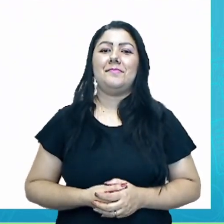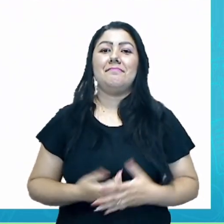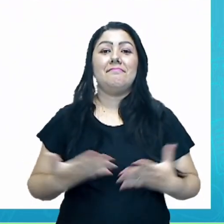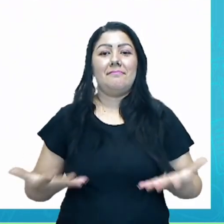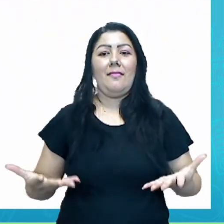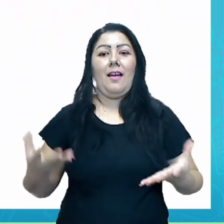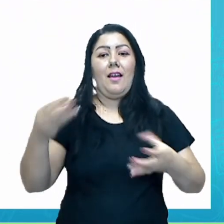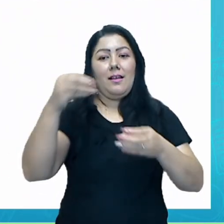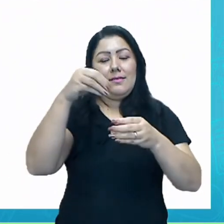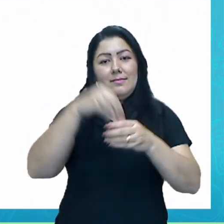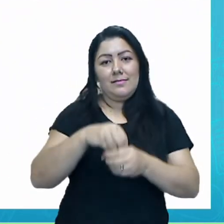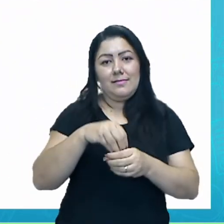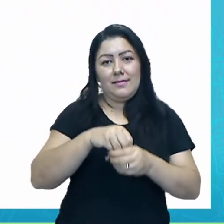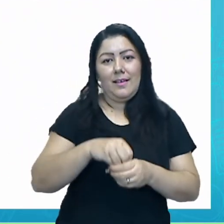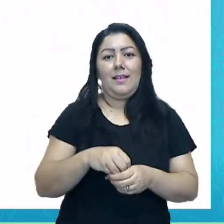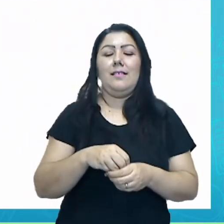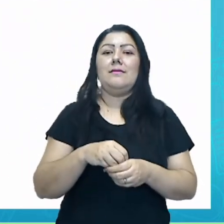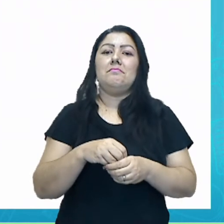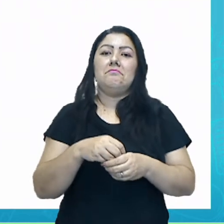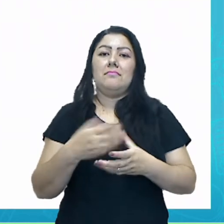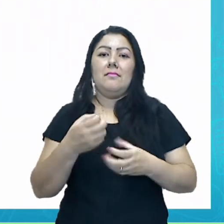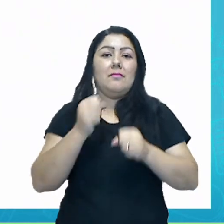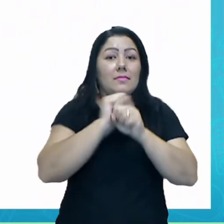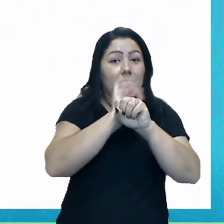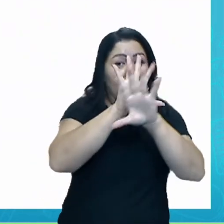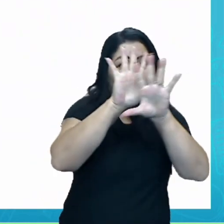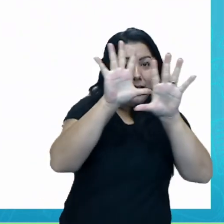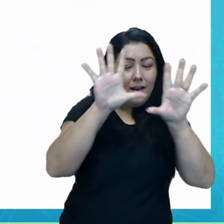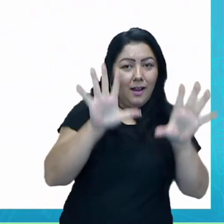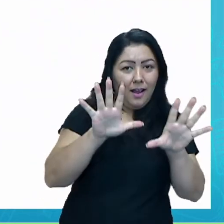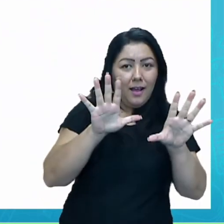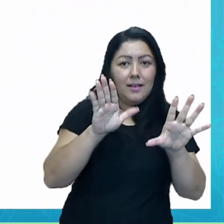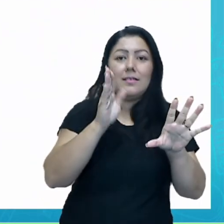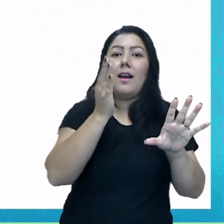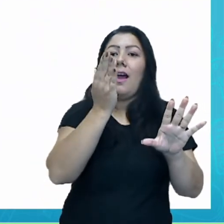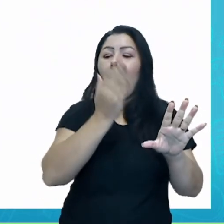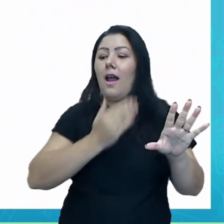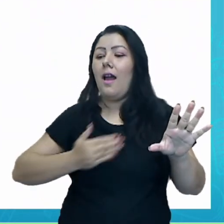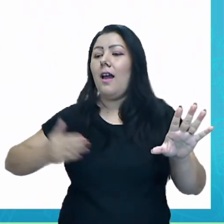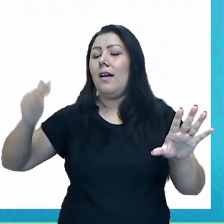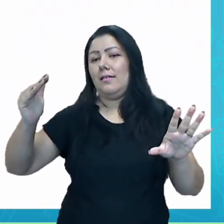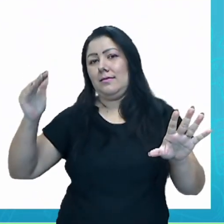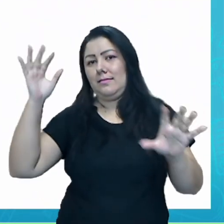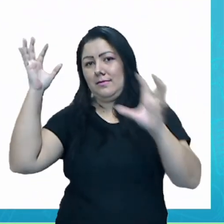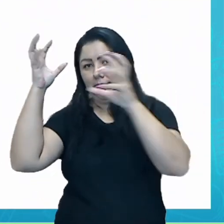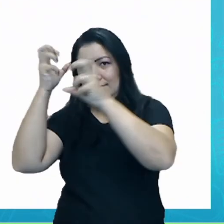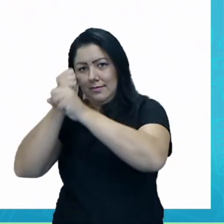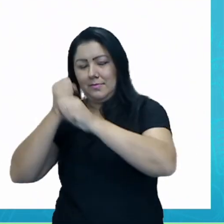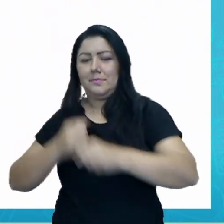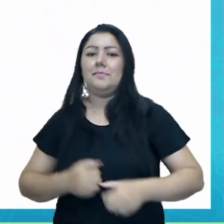Dentro das suas tonalidades, você vai ver do mais claro ao mais escuro, mas com diversas cores.